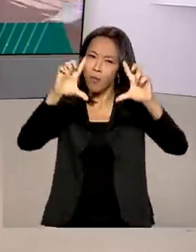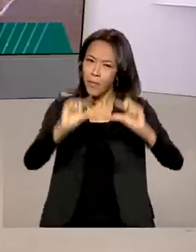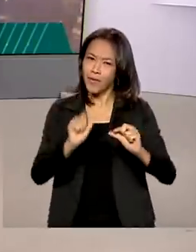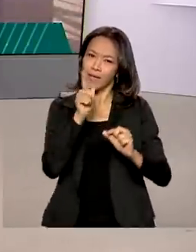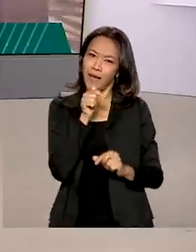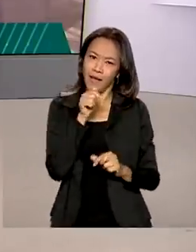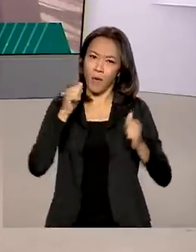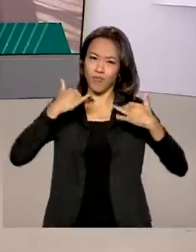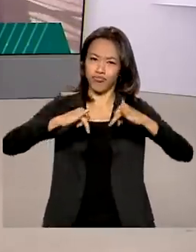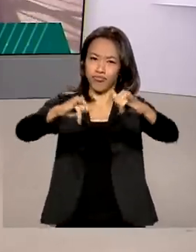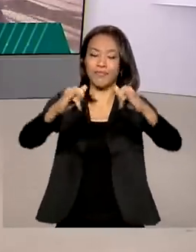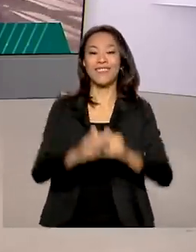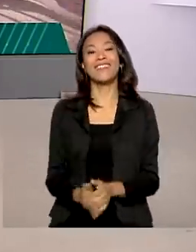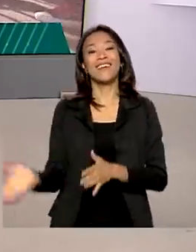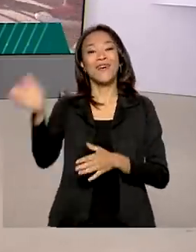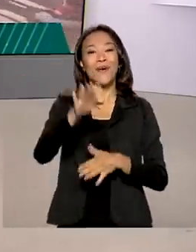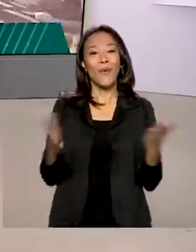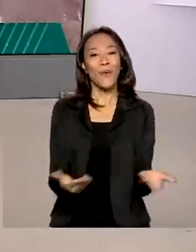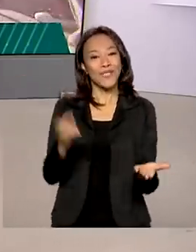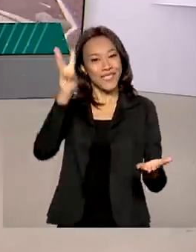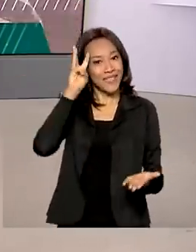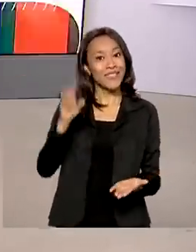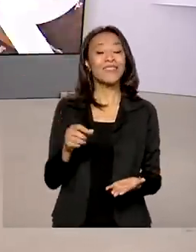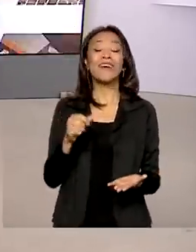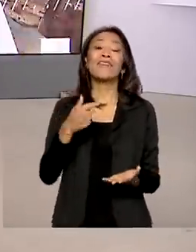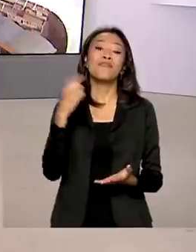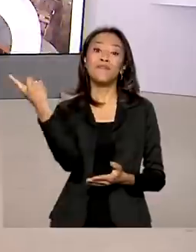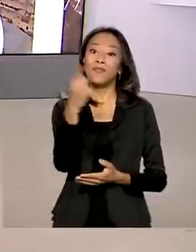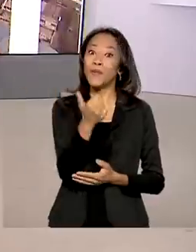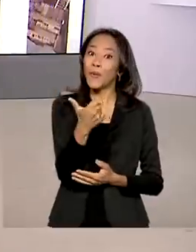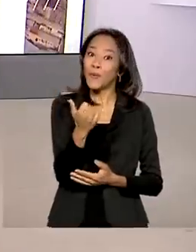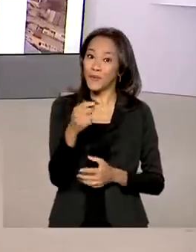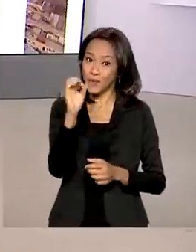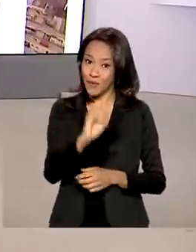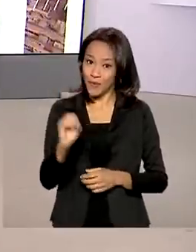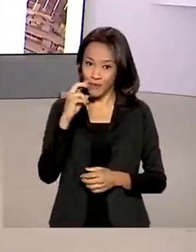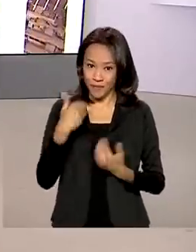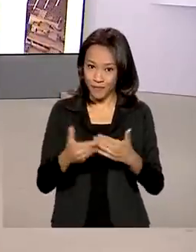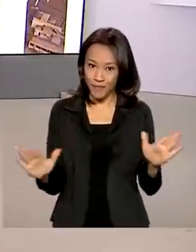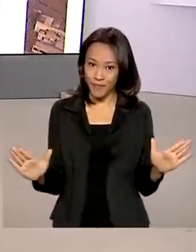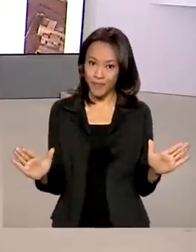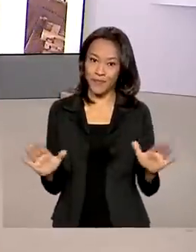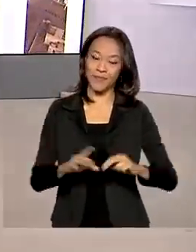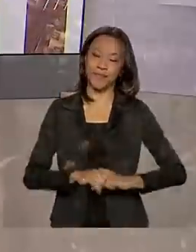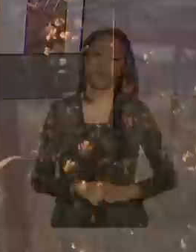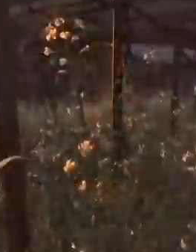Terça-feira, feriado 12 de outubro, o Brasil em Dia já está no ar.